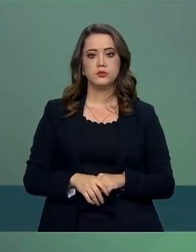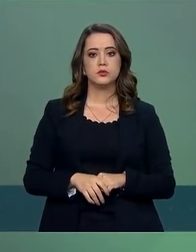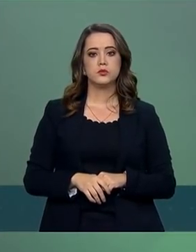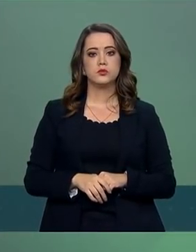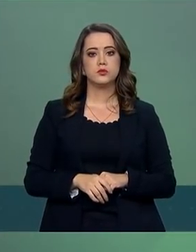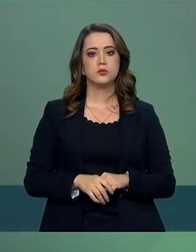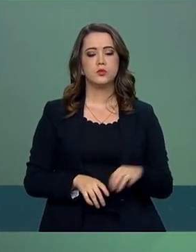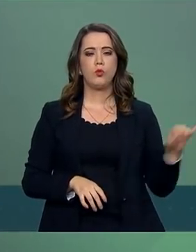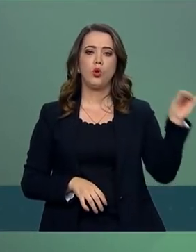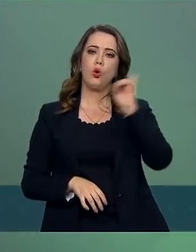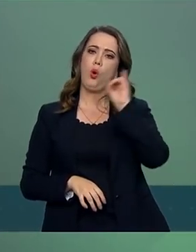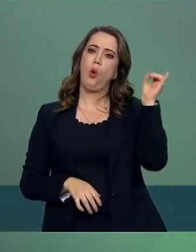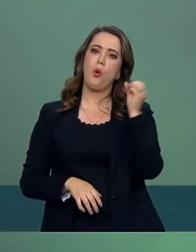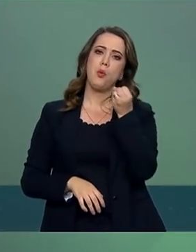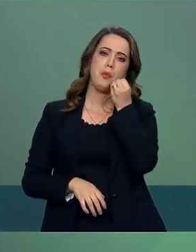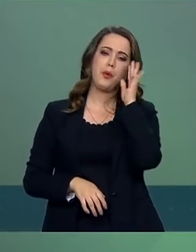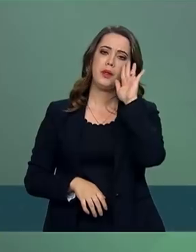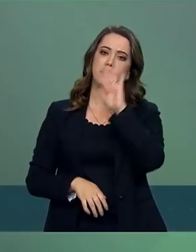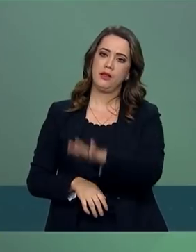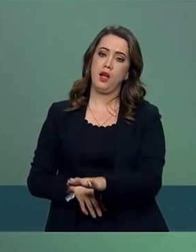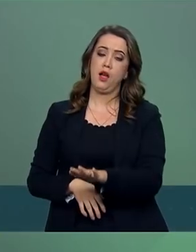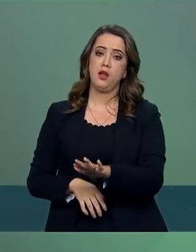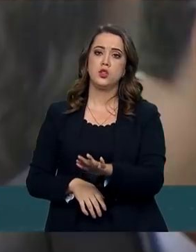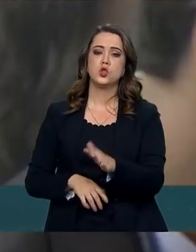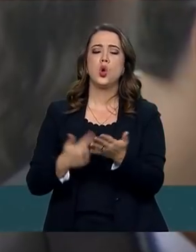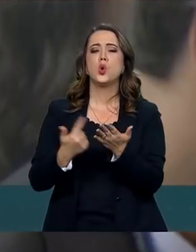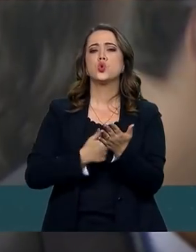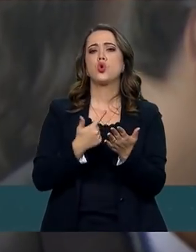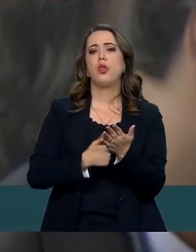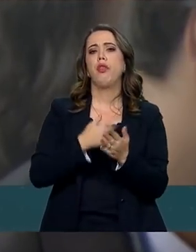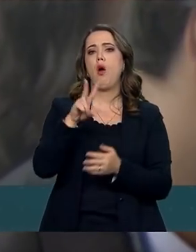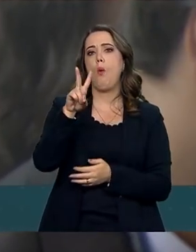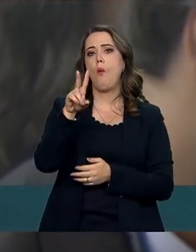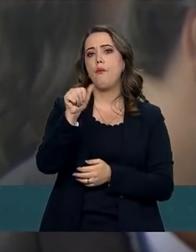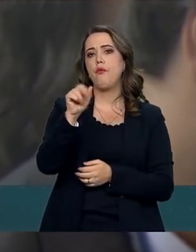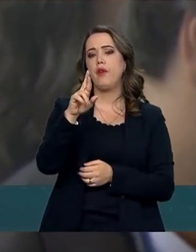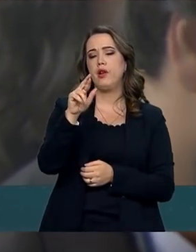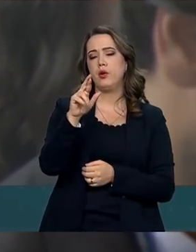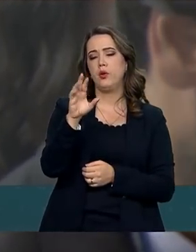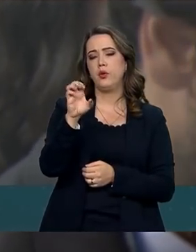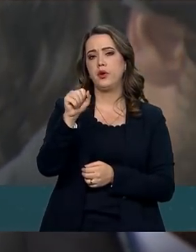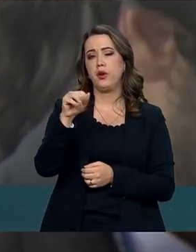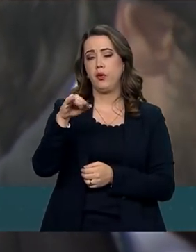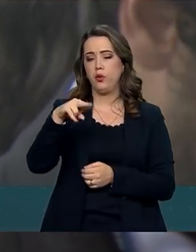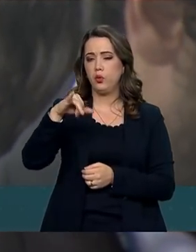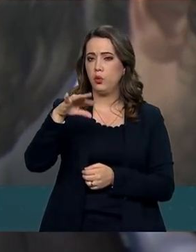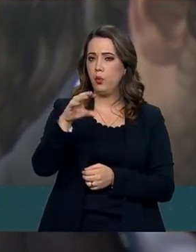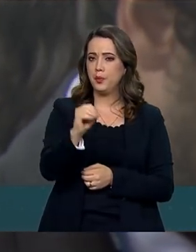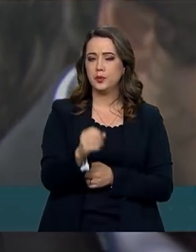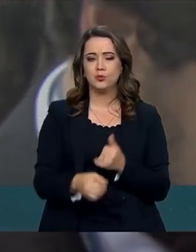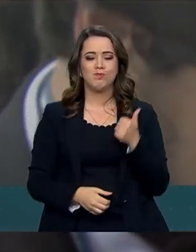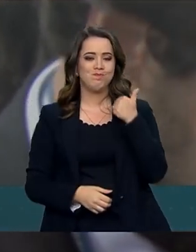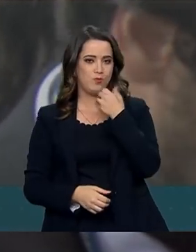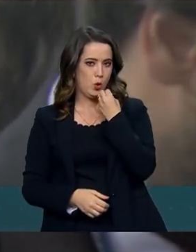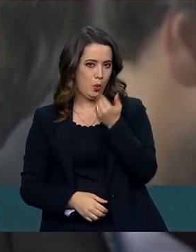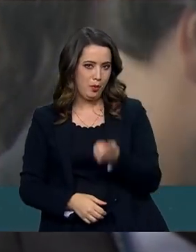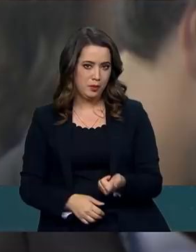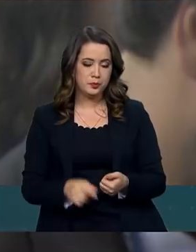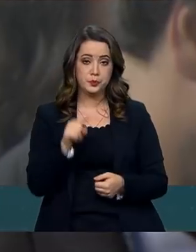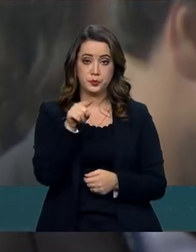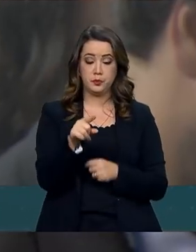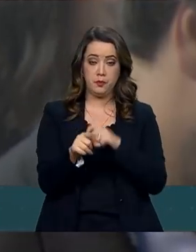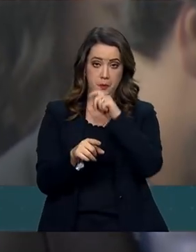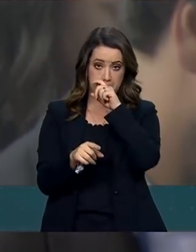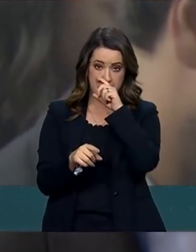Boa tarde, tudo bom? Marcelo Ribeiro, do Valor Econômico. Tudo bom, Marcelo. Uma questão em relação ao Major Vitor Hugo, líder do